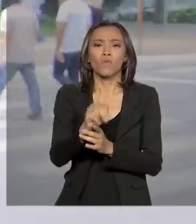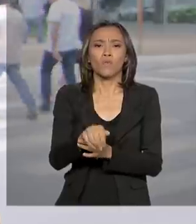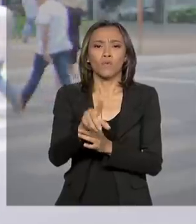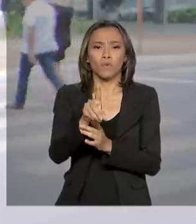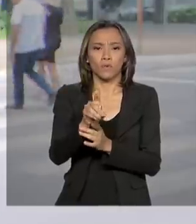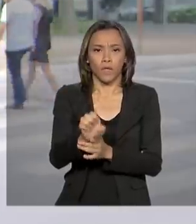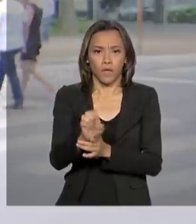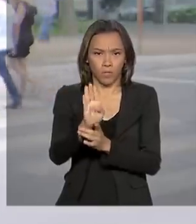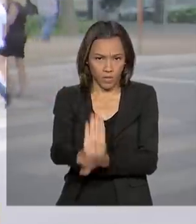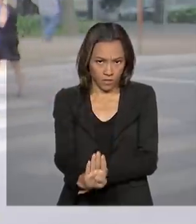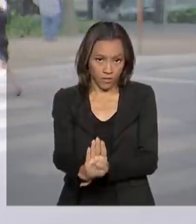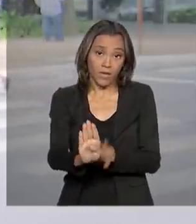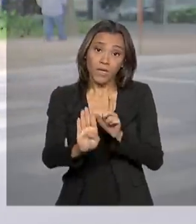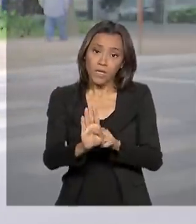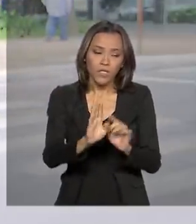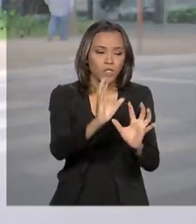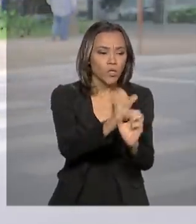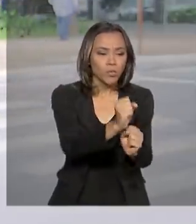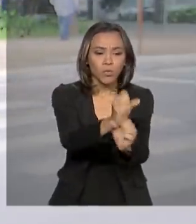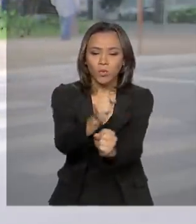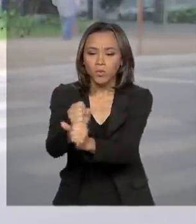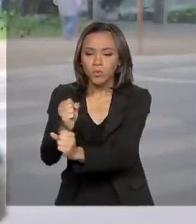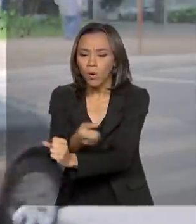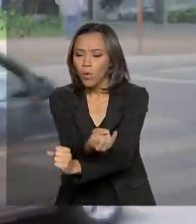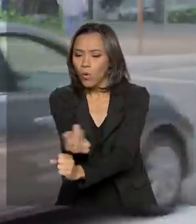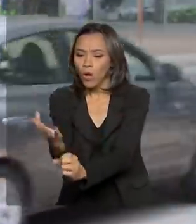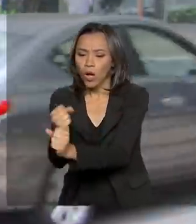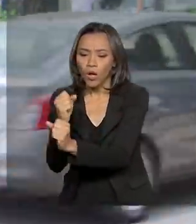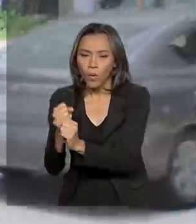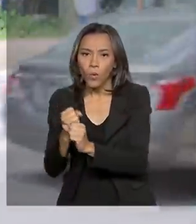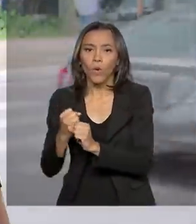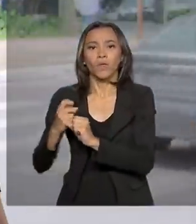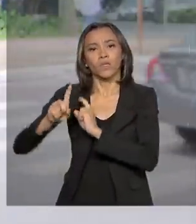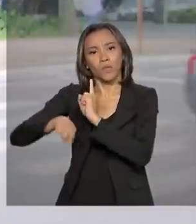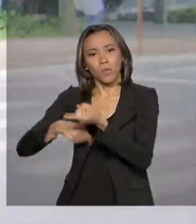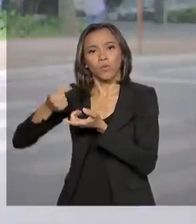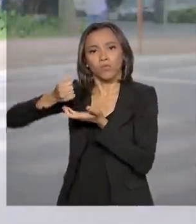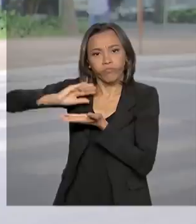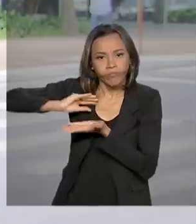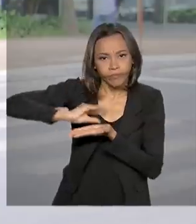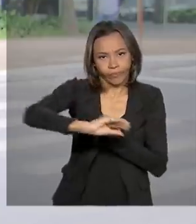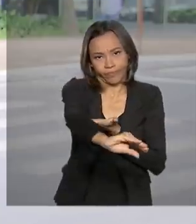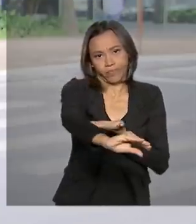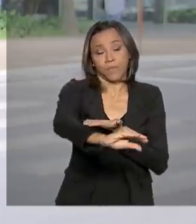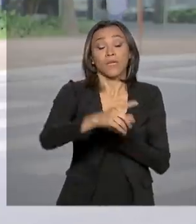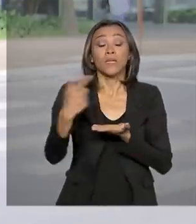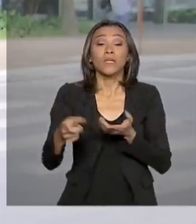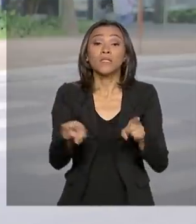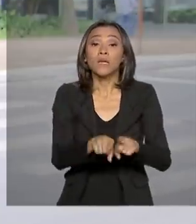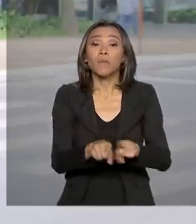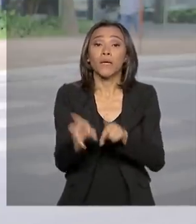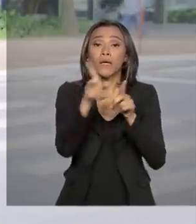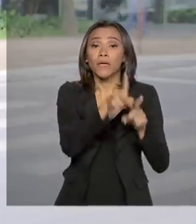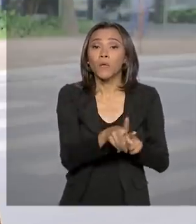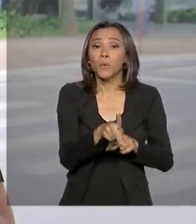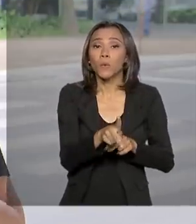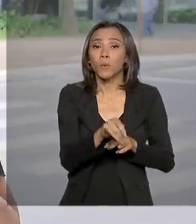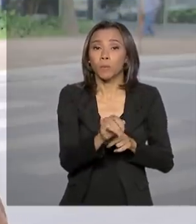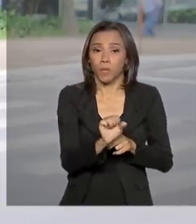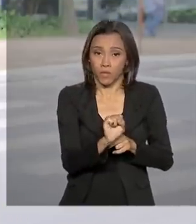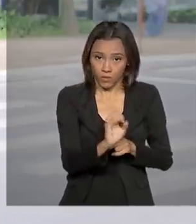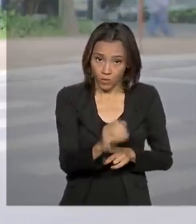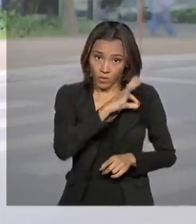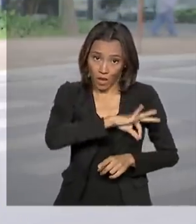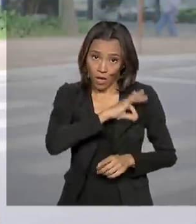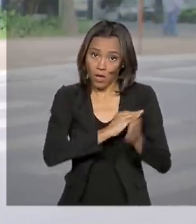aluno e estipula o total a ser enviado. O cálculo para o reajuste do piso dos professores é feito de acordo com